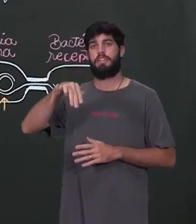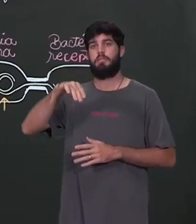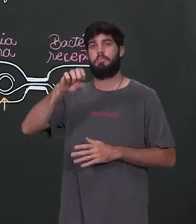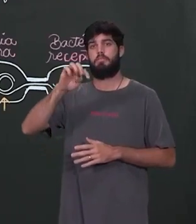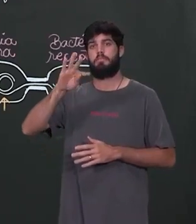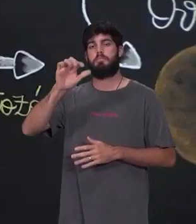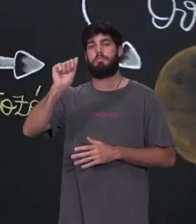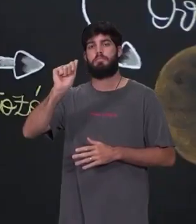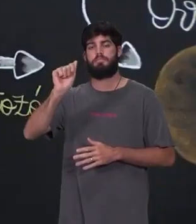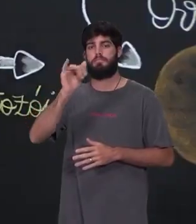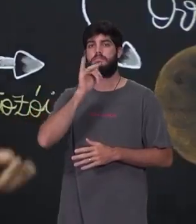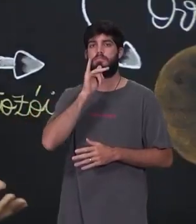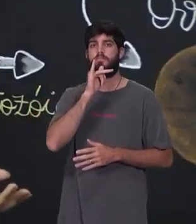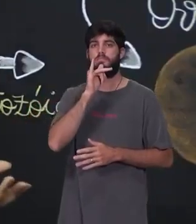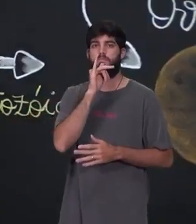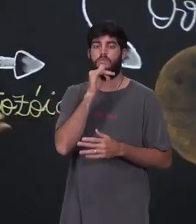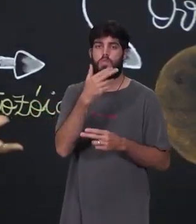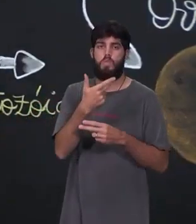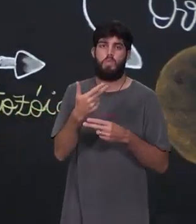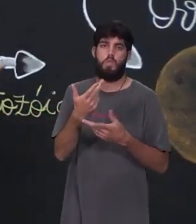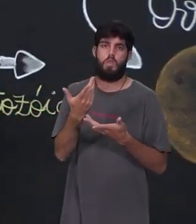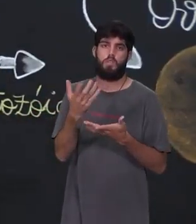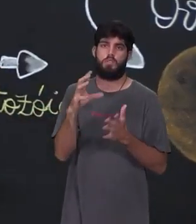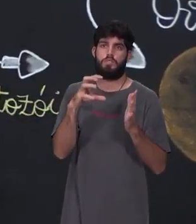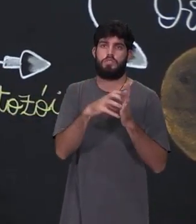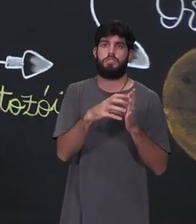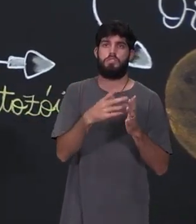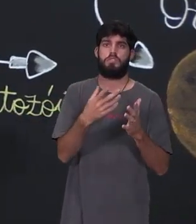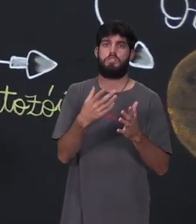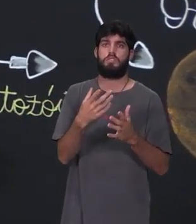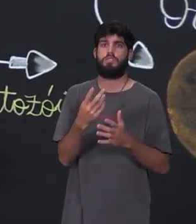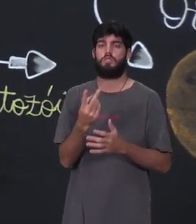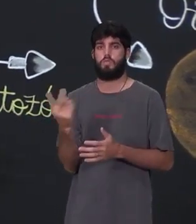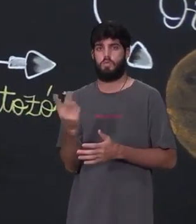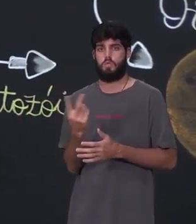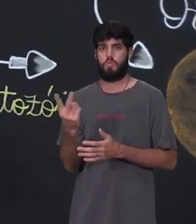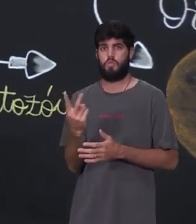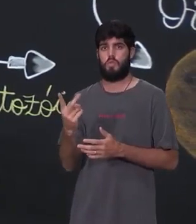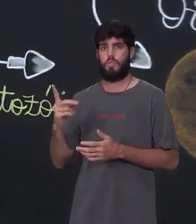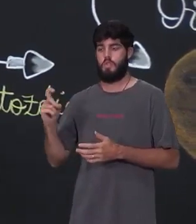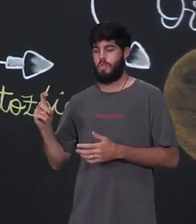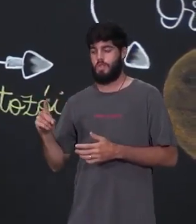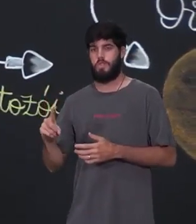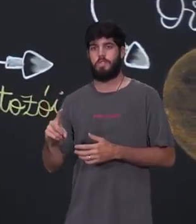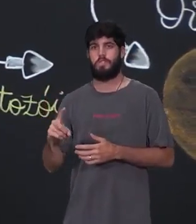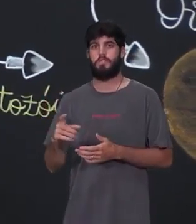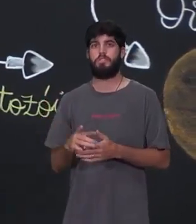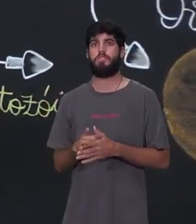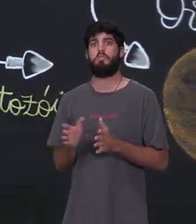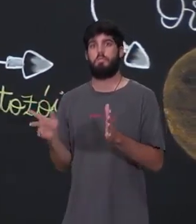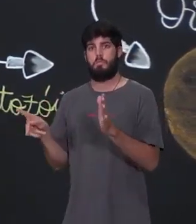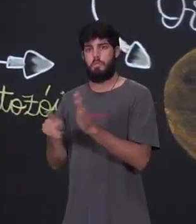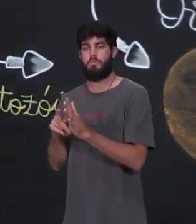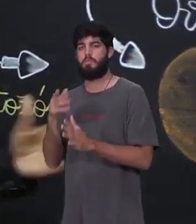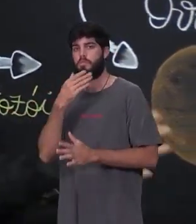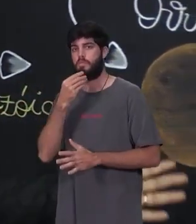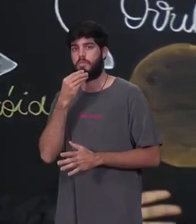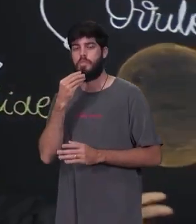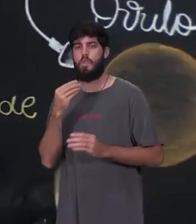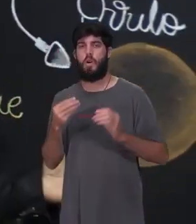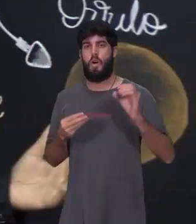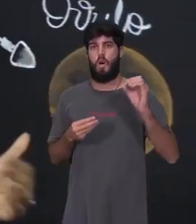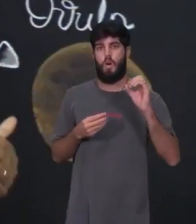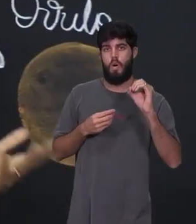genérico para células sexuais, mais conhecidos são espermatozoides, no caso dos machos animais, ou